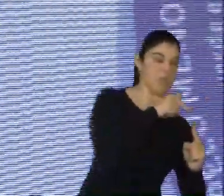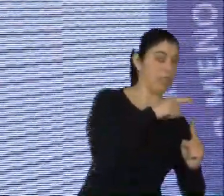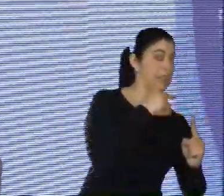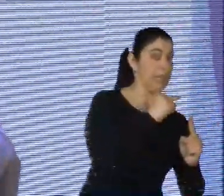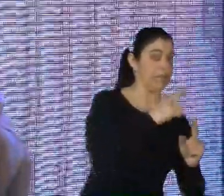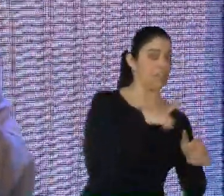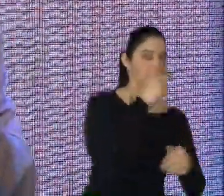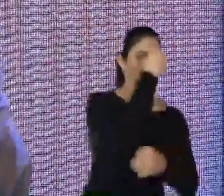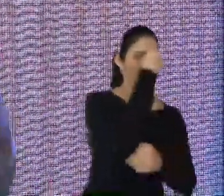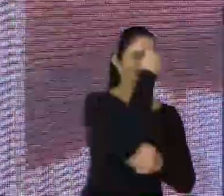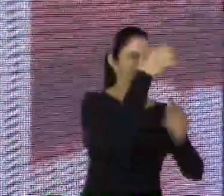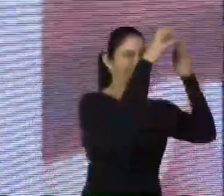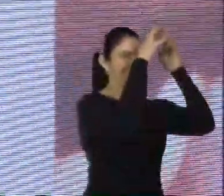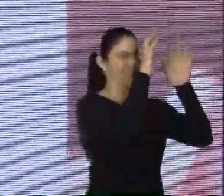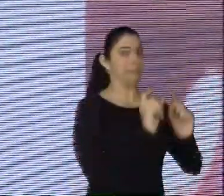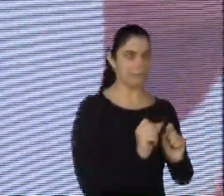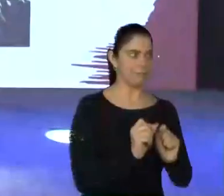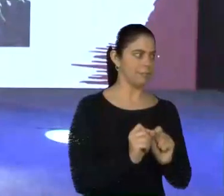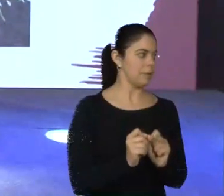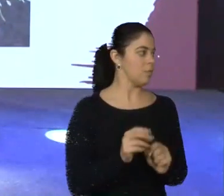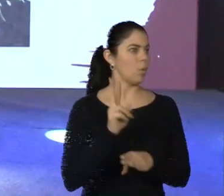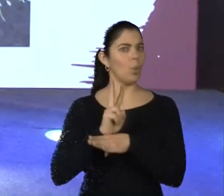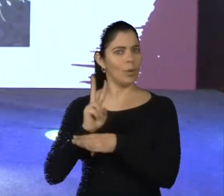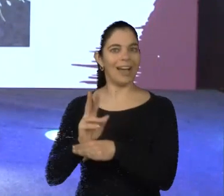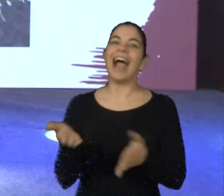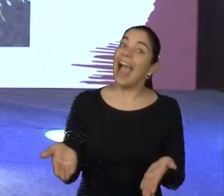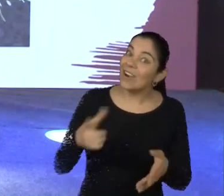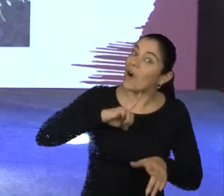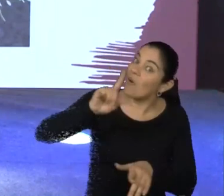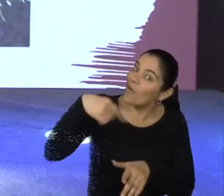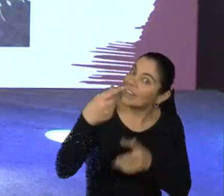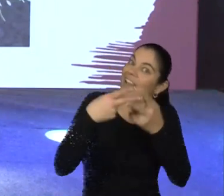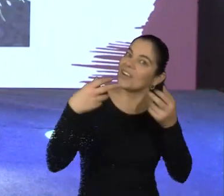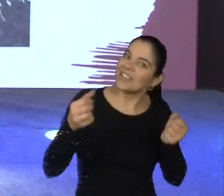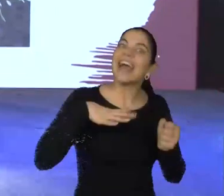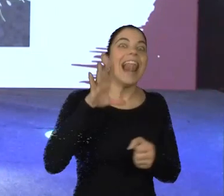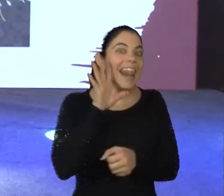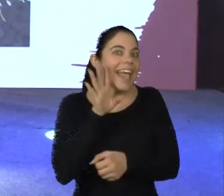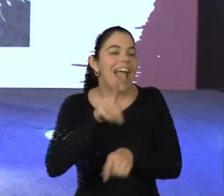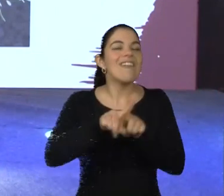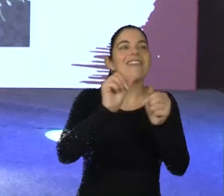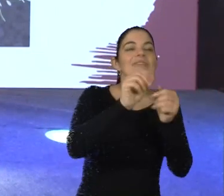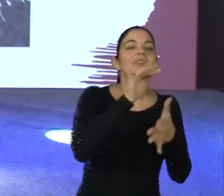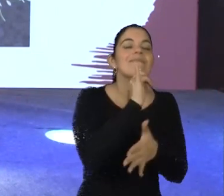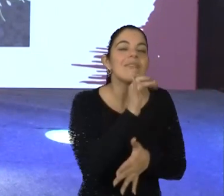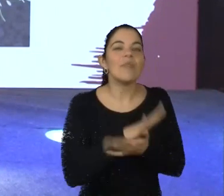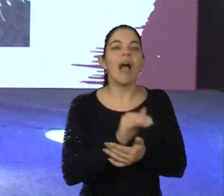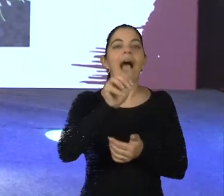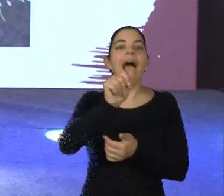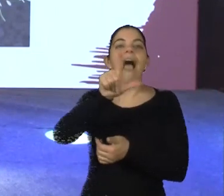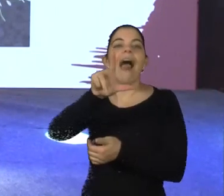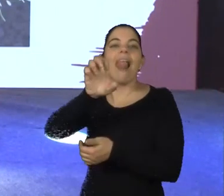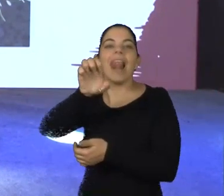do tecido cerebral a médio e longo prazo. Faço também, aqui, numa outra lâmina, a exposição de um alecrim. Então, hoje em dia, a gente sabe